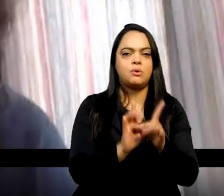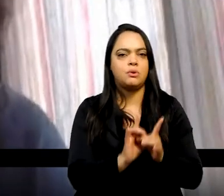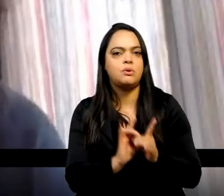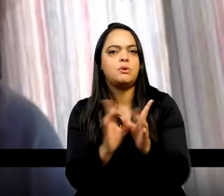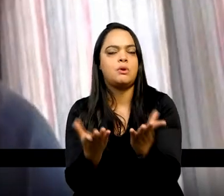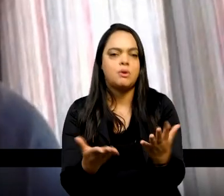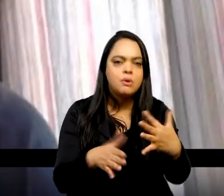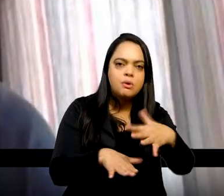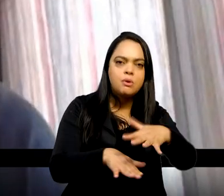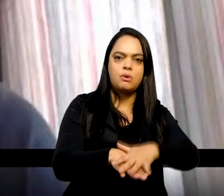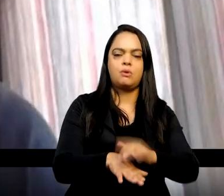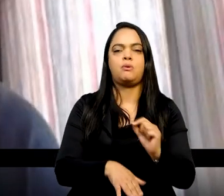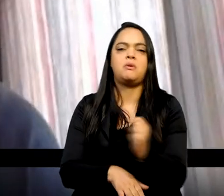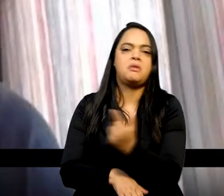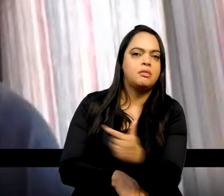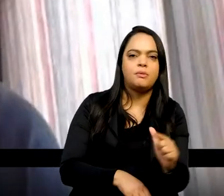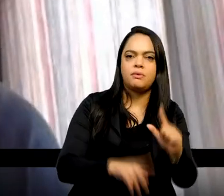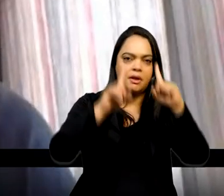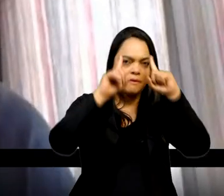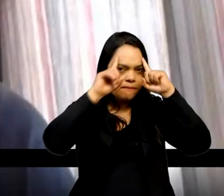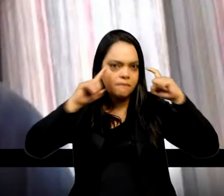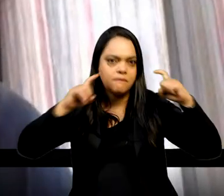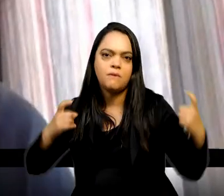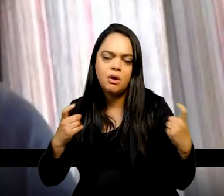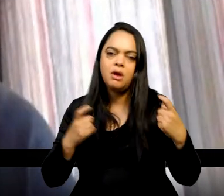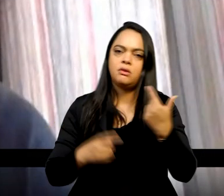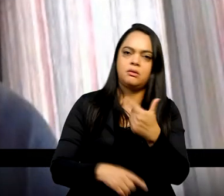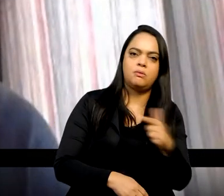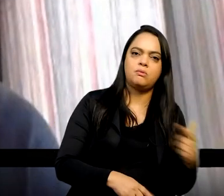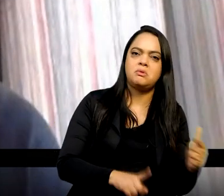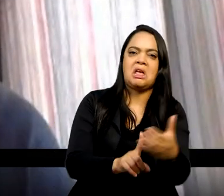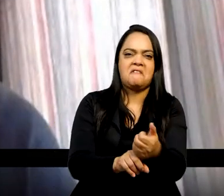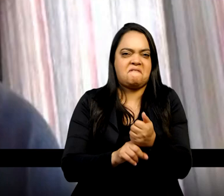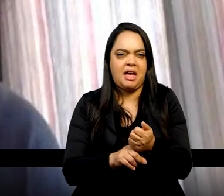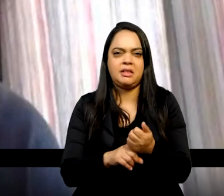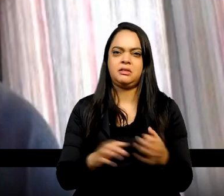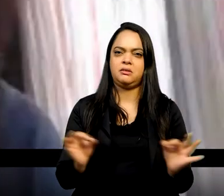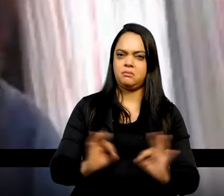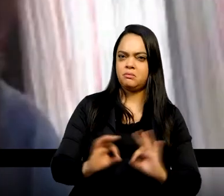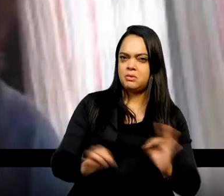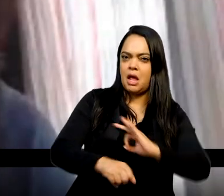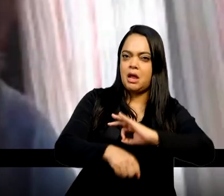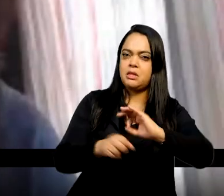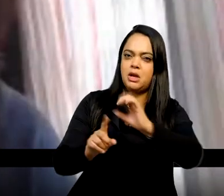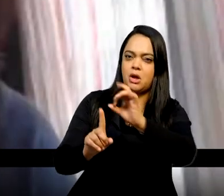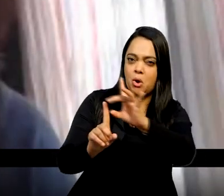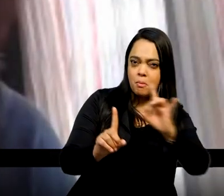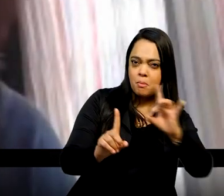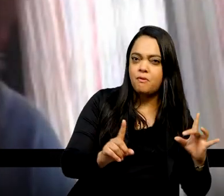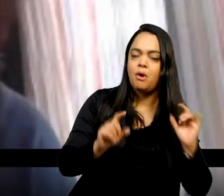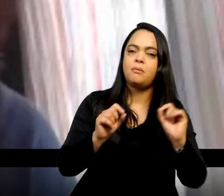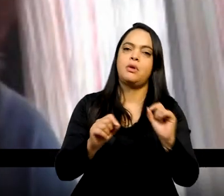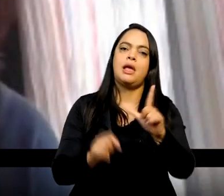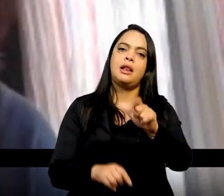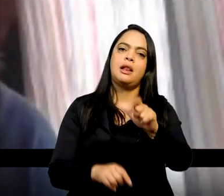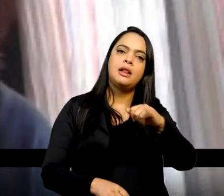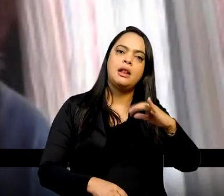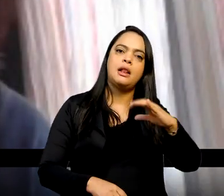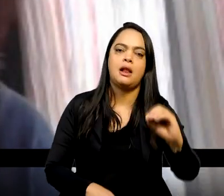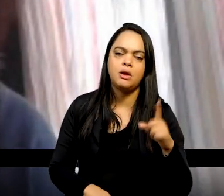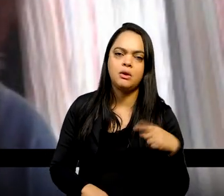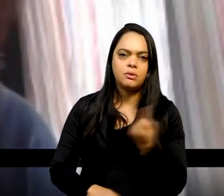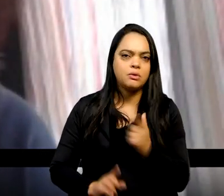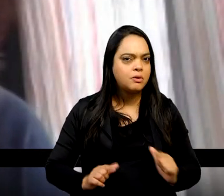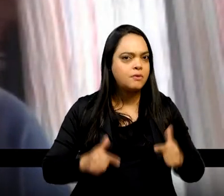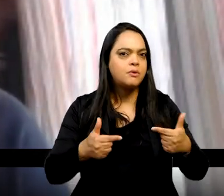inclusiva, não violenta, antirracista, antihomofóbica e laica. E estarão engajados no combate a todo